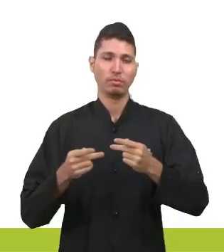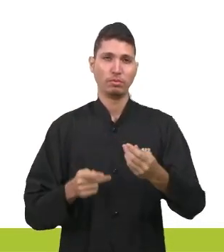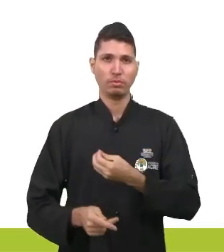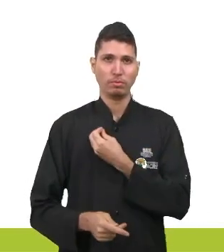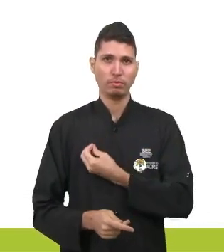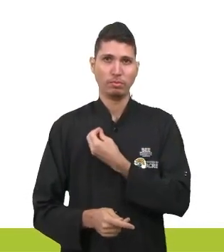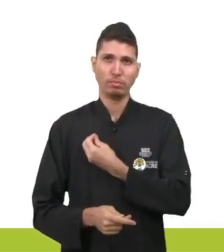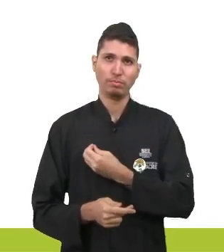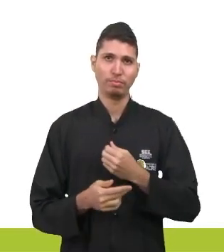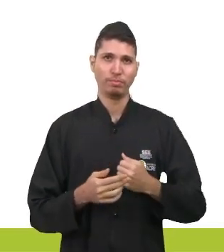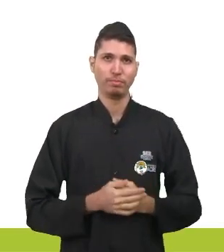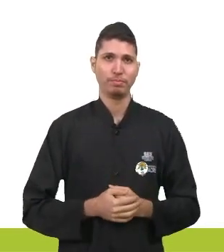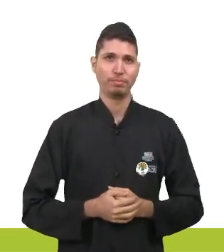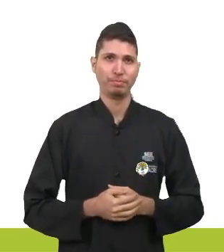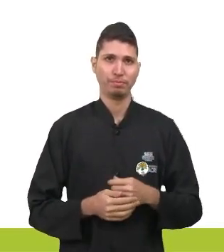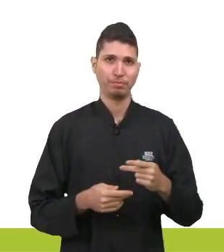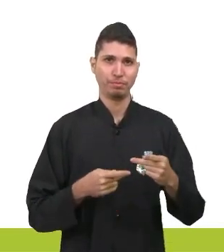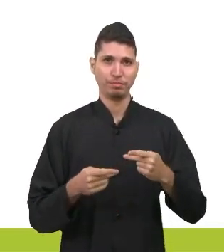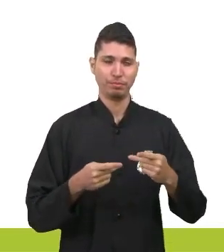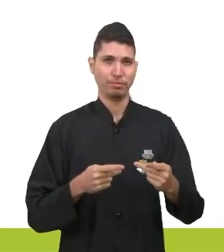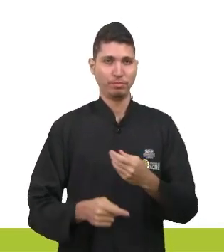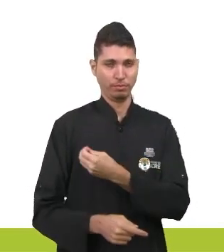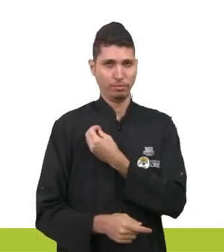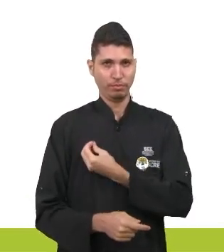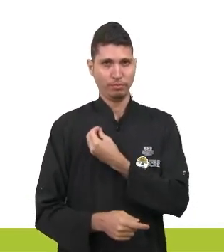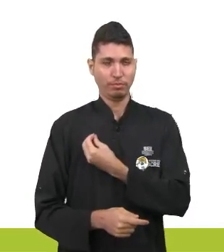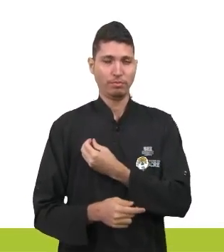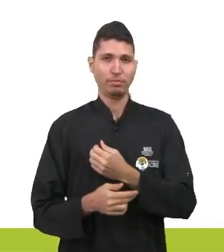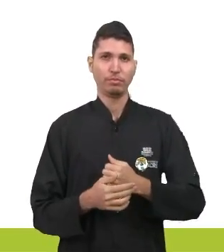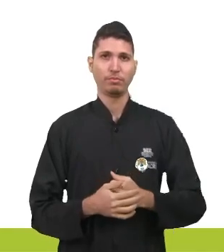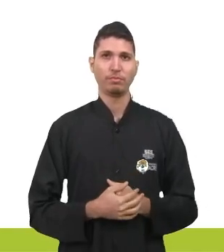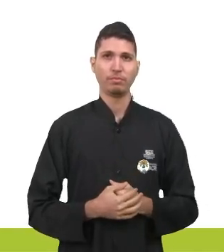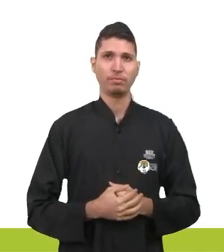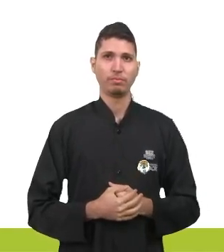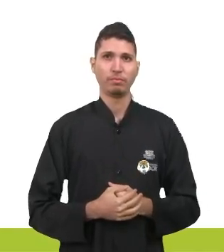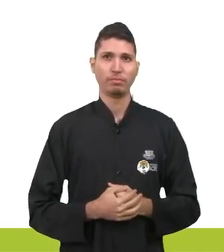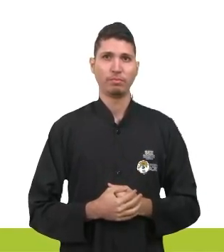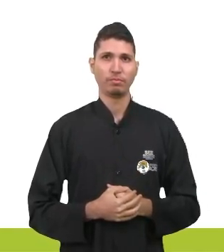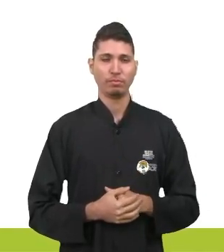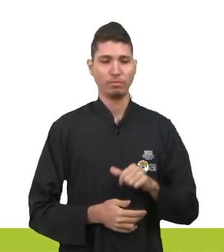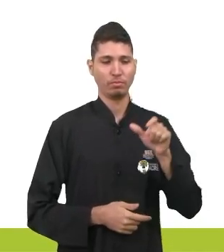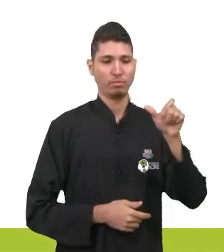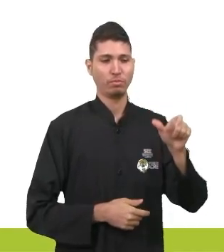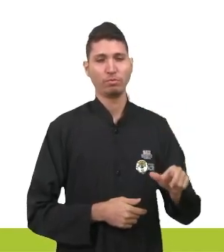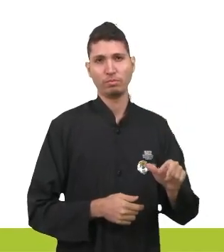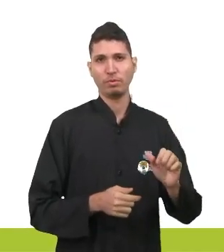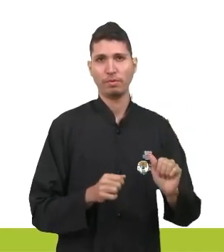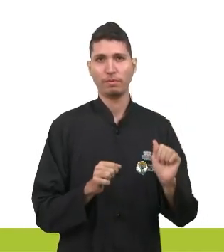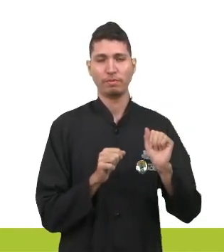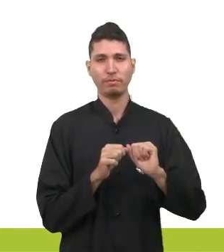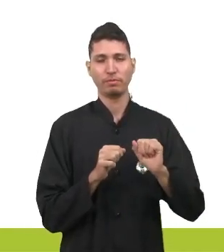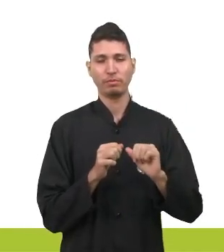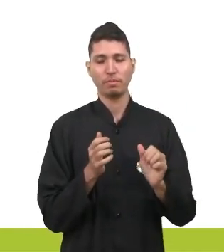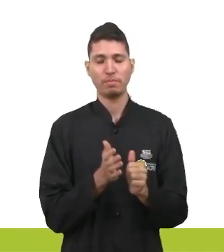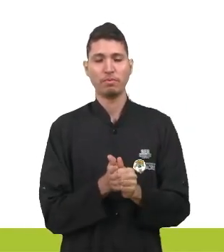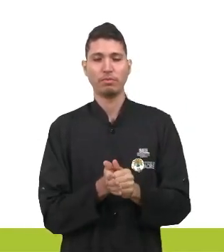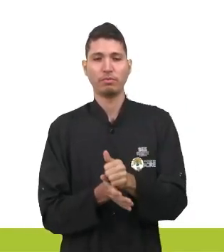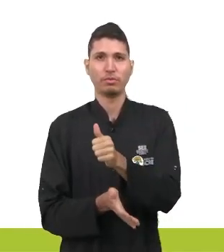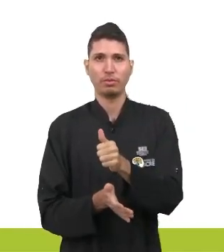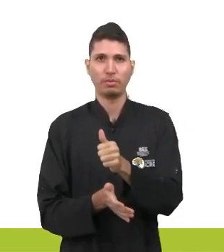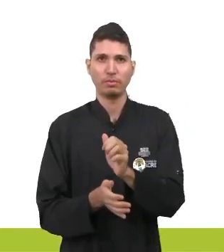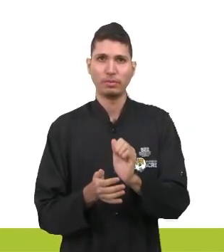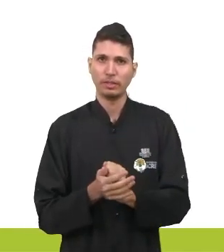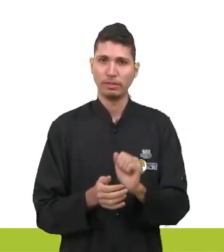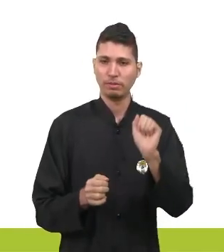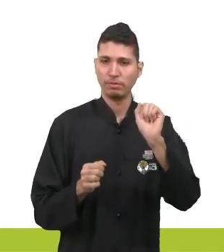iniciativas, de acordo aqui com a Agostina Repeto, que um indivíduo toma para a realização, realização dos sonhos.